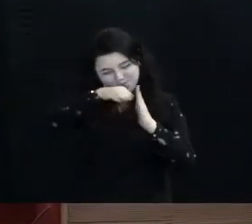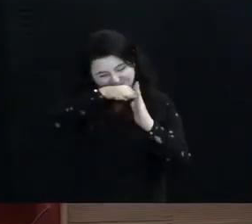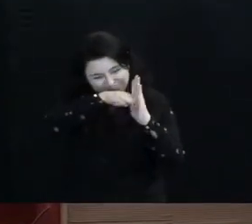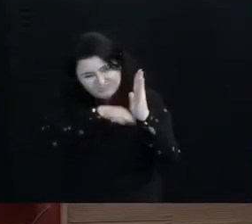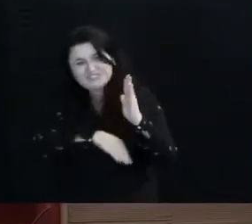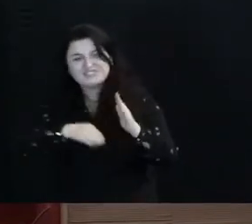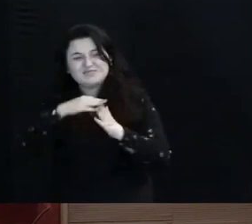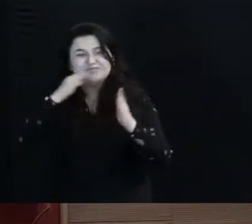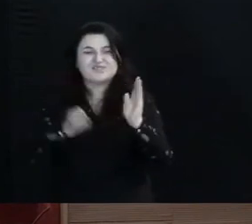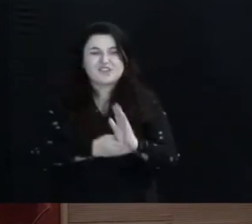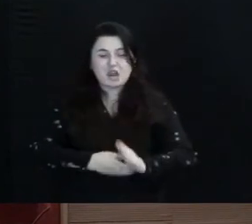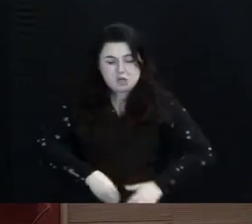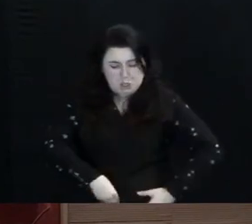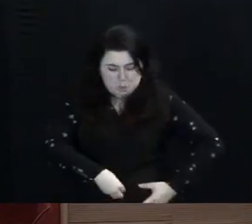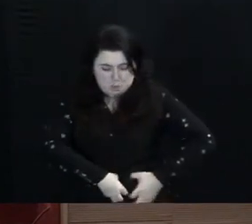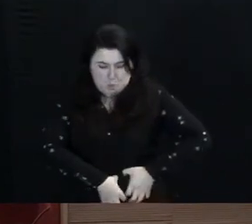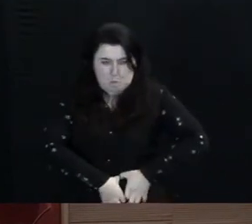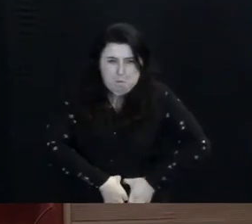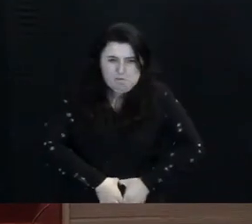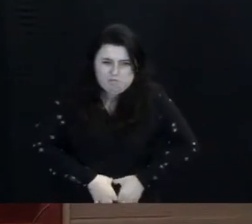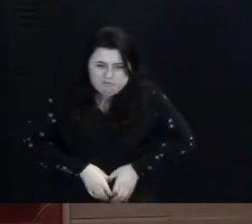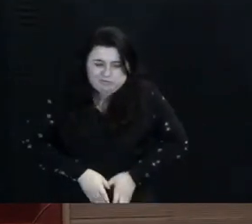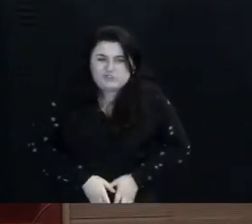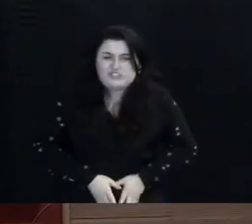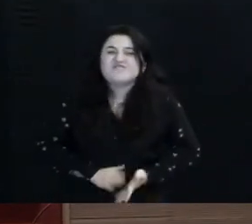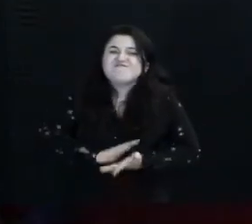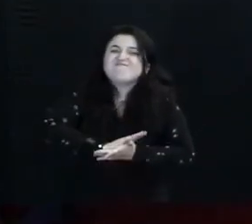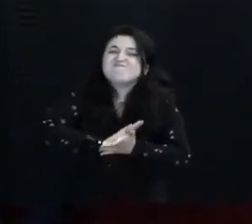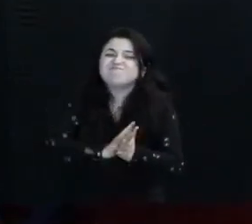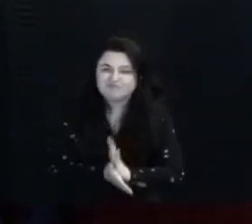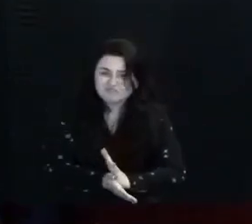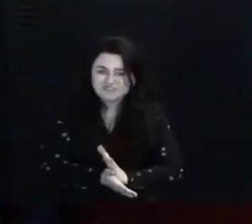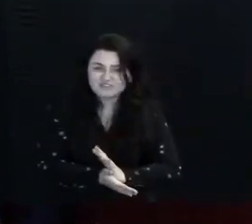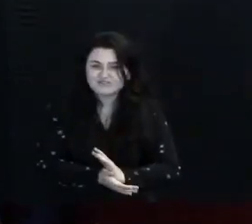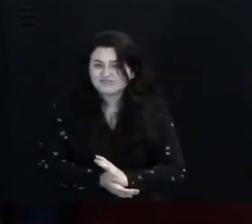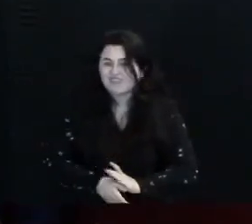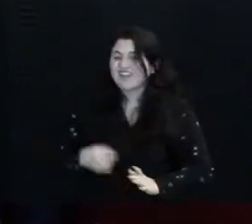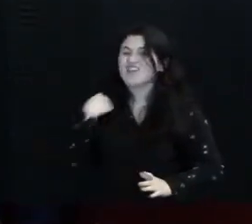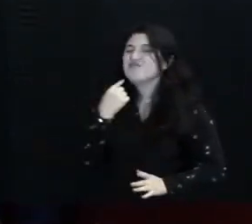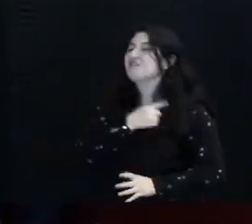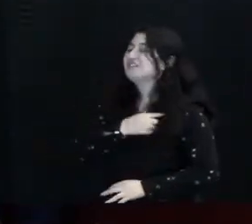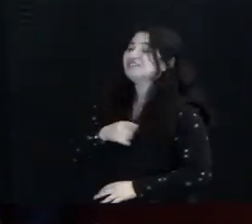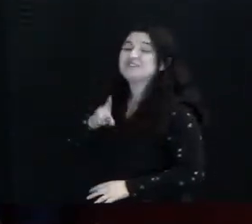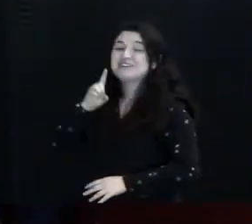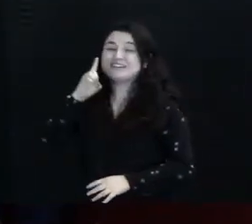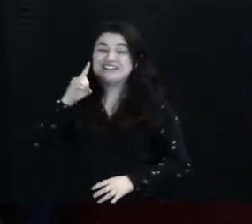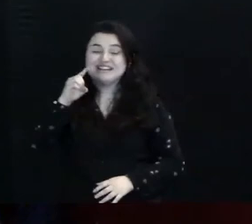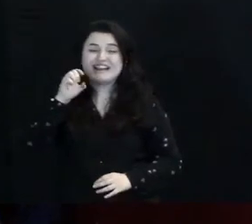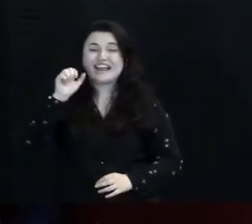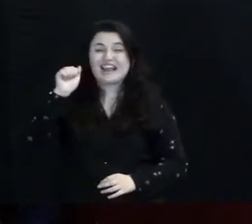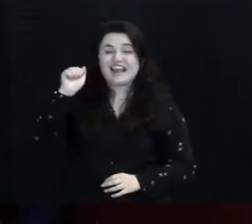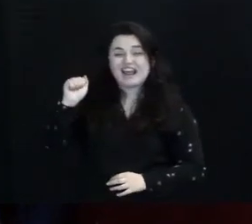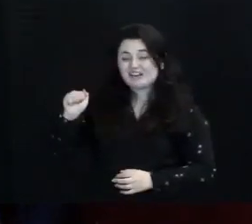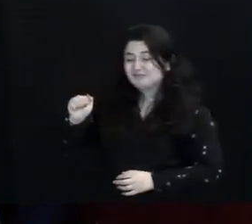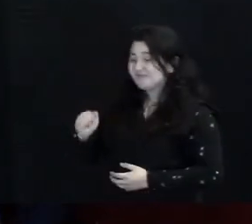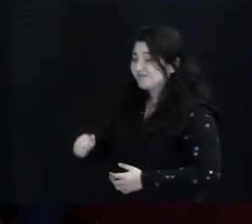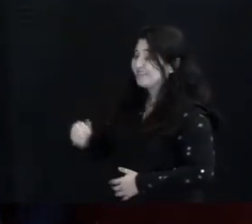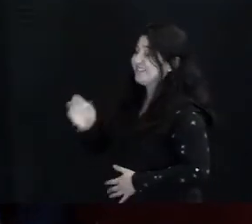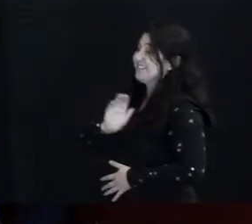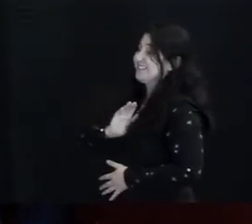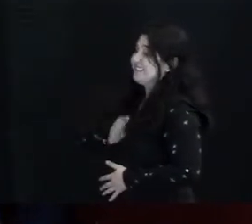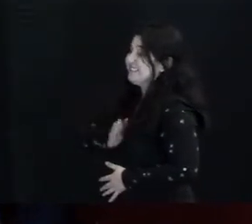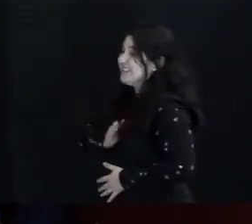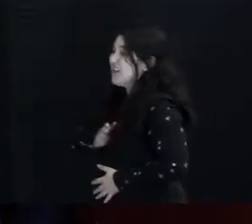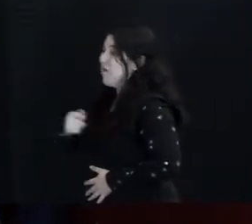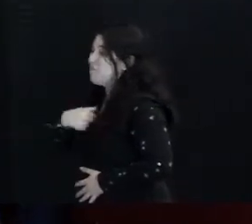Em nome de Jesus Clamamos pela vida do Beá Pela sua recuperação da cirurgia cardíaca Beá,